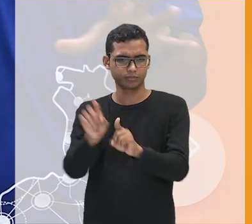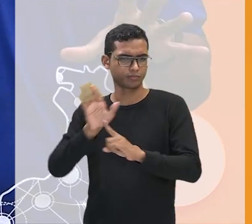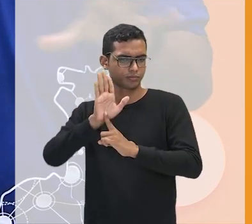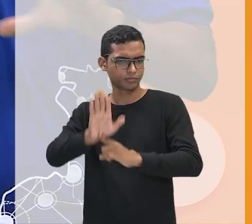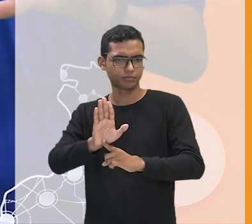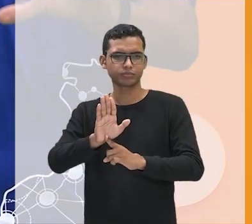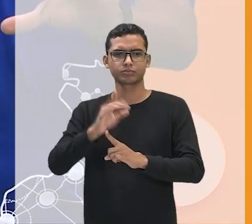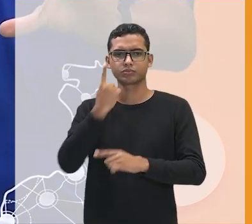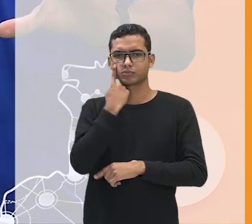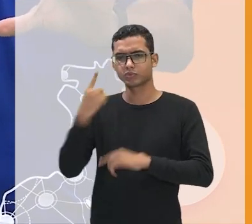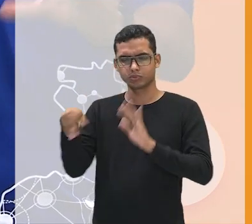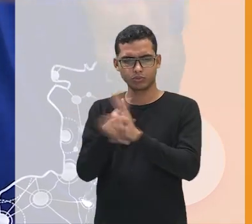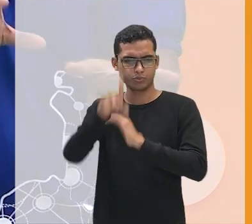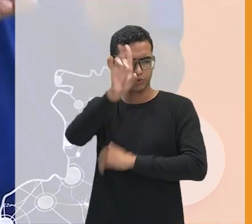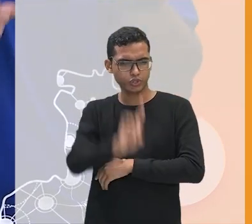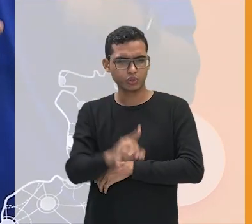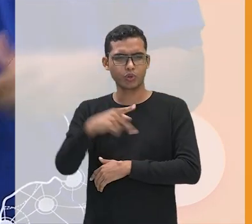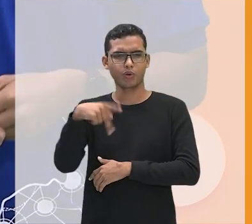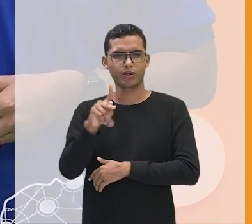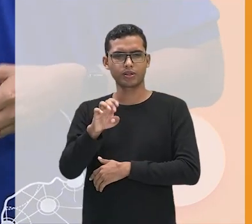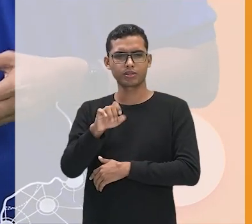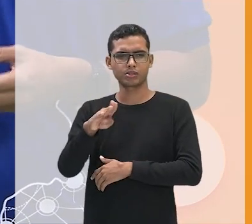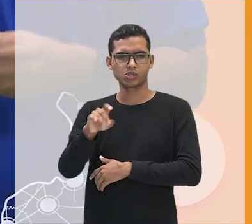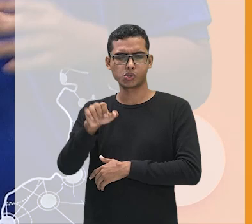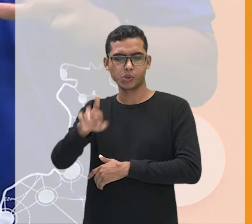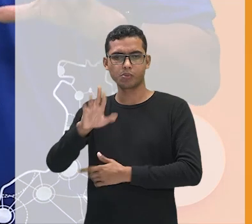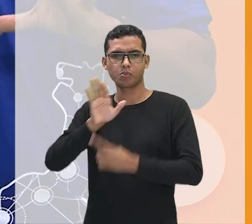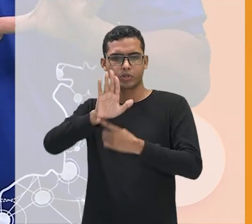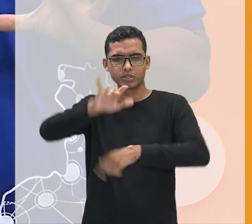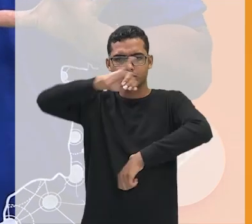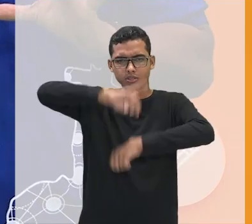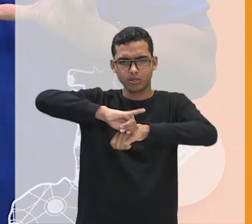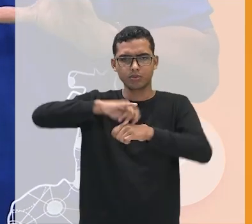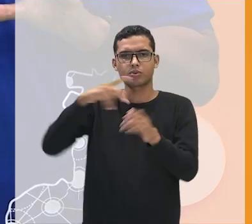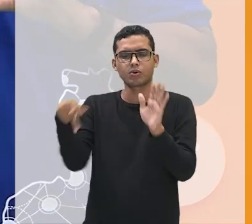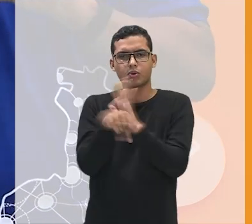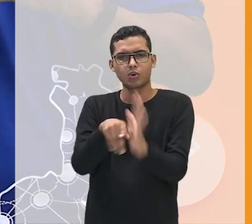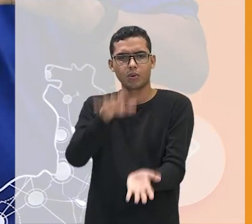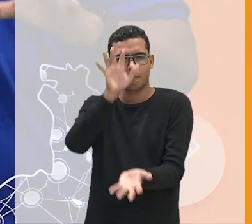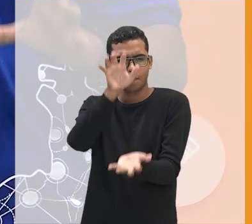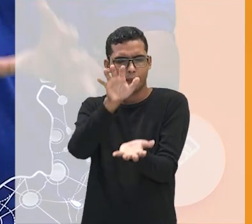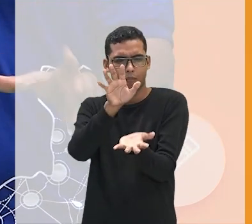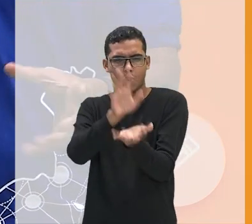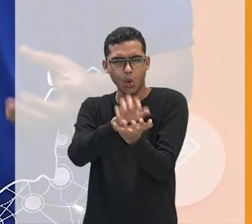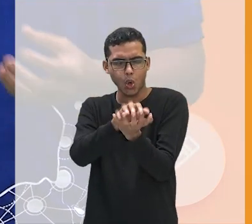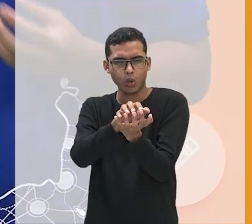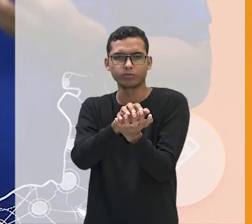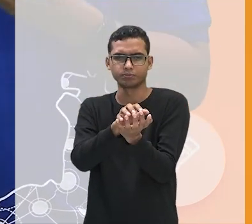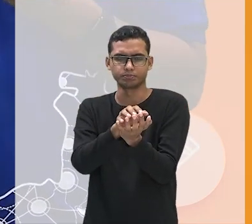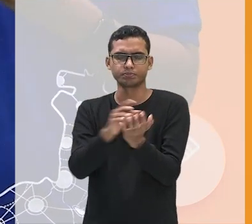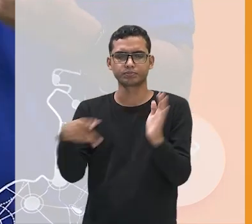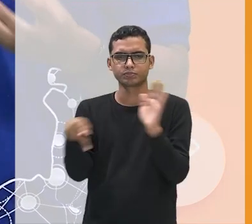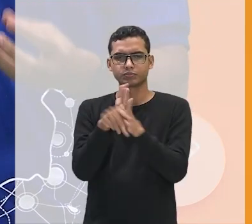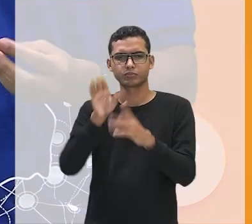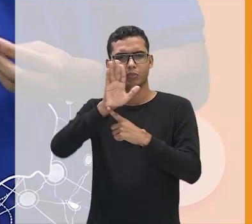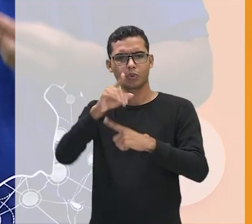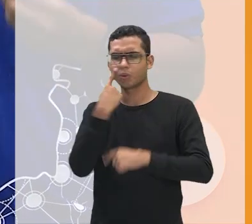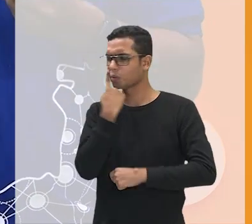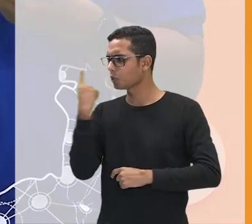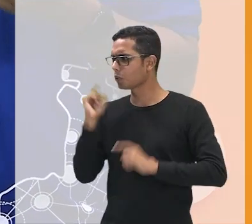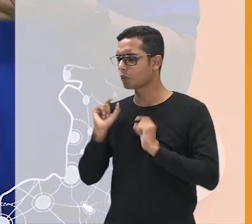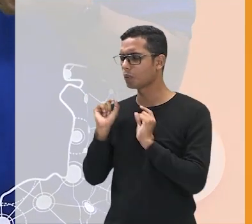de uma área do Recife capital de Pernambuco e ele traz ali algumas situações que fazem a gente entender